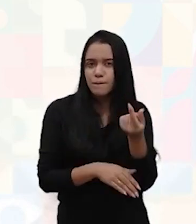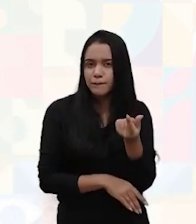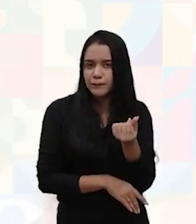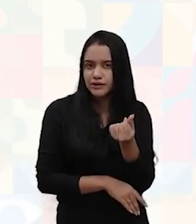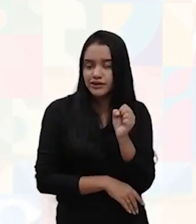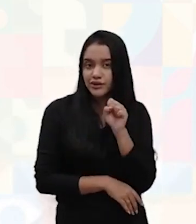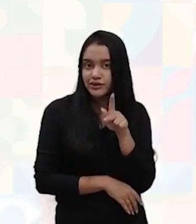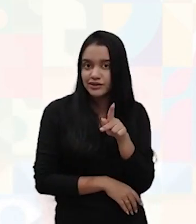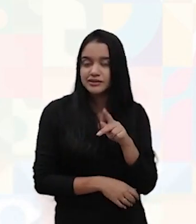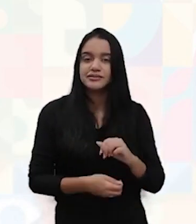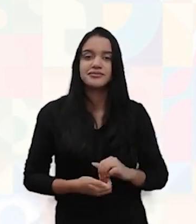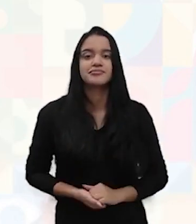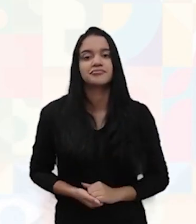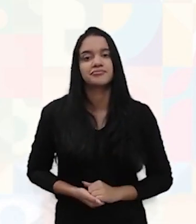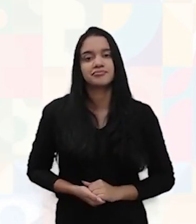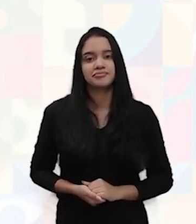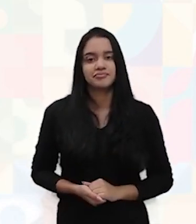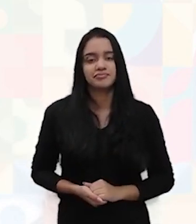ok?